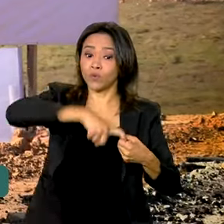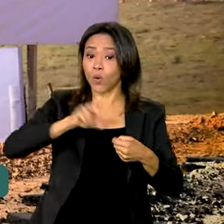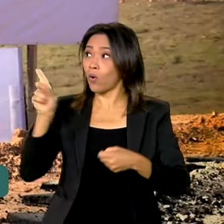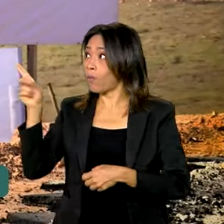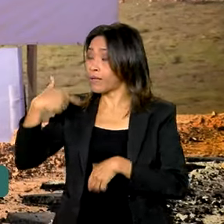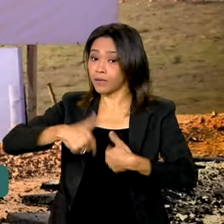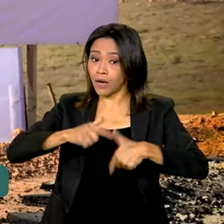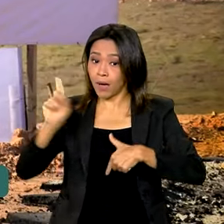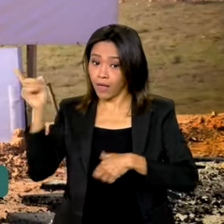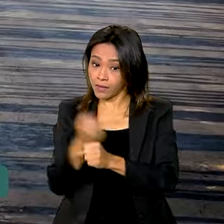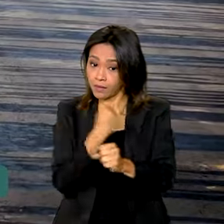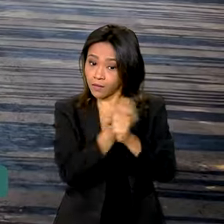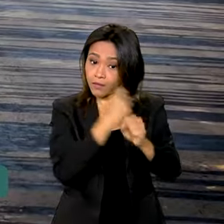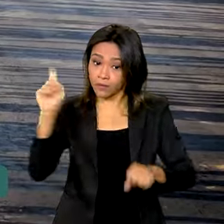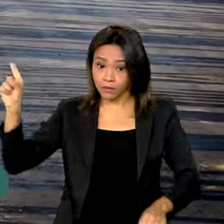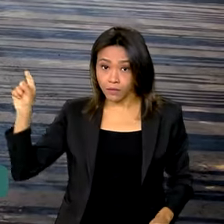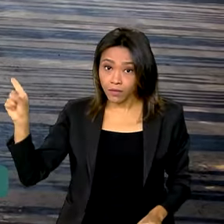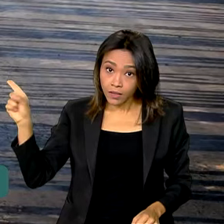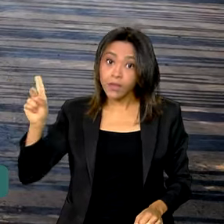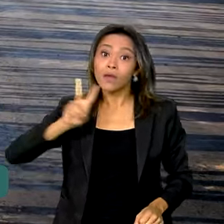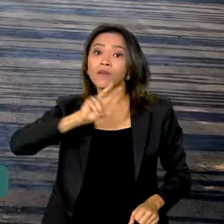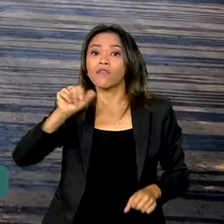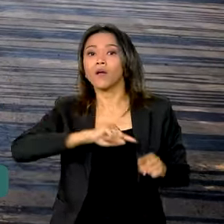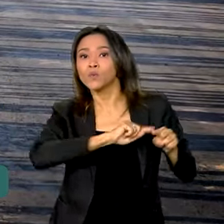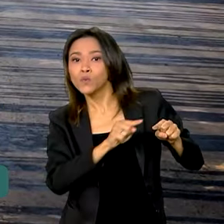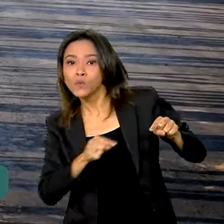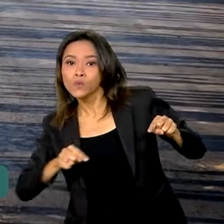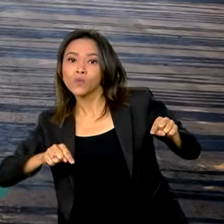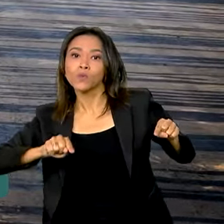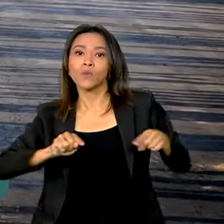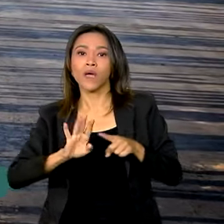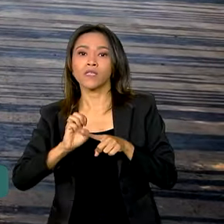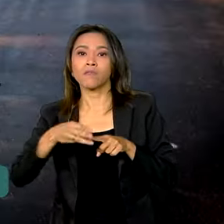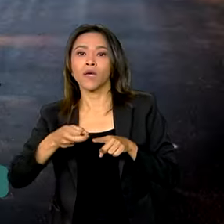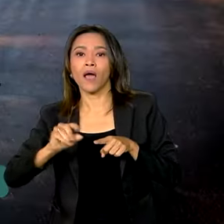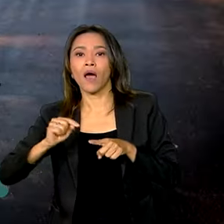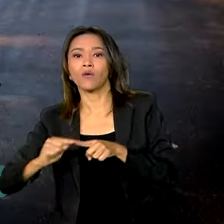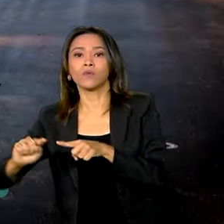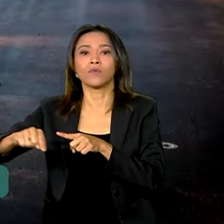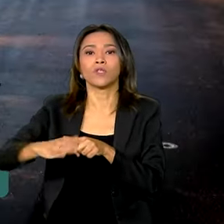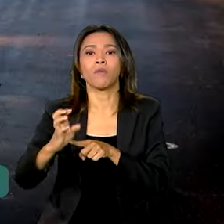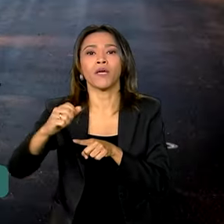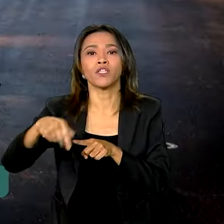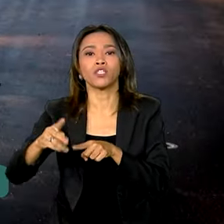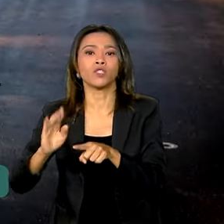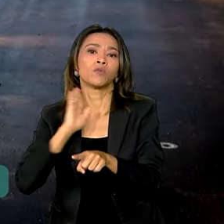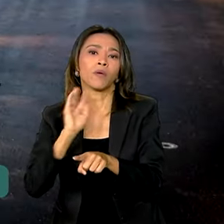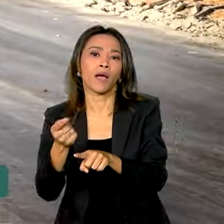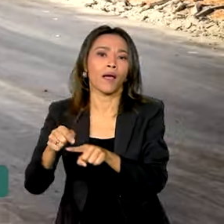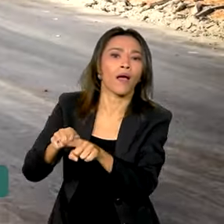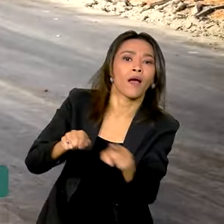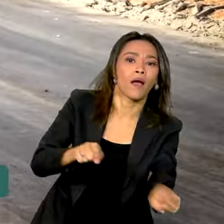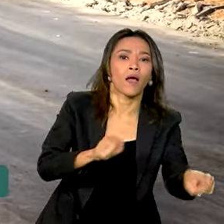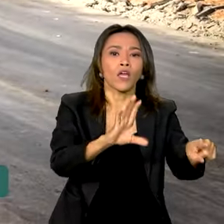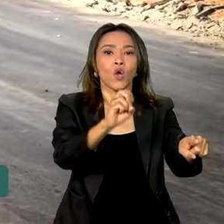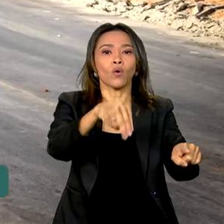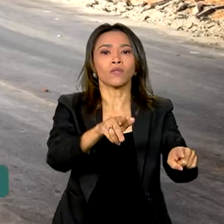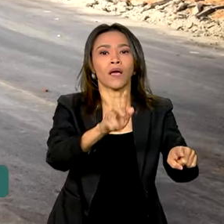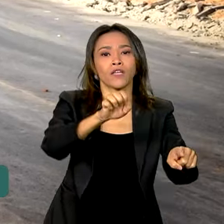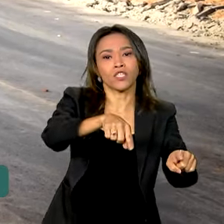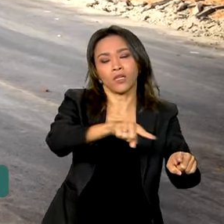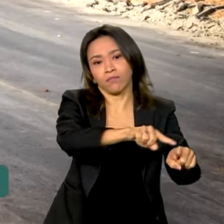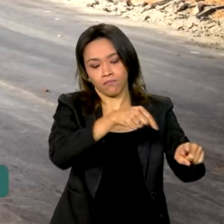na obra da Avenida Maracanã, que vai integrar os municípios de Esmeralda, Betim, Belo Horizonte e Contagem na região